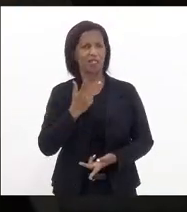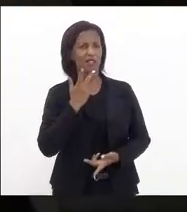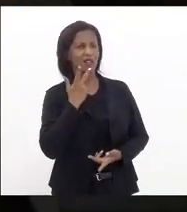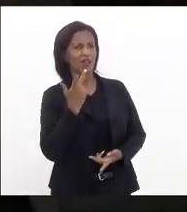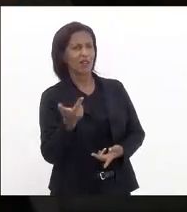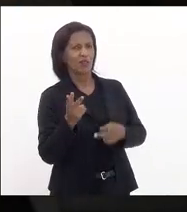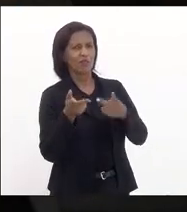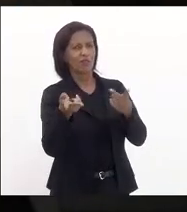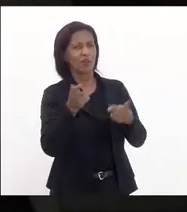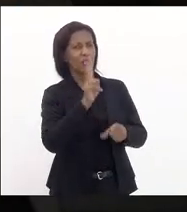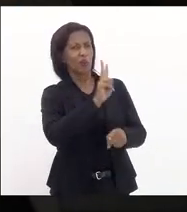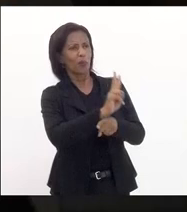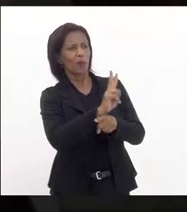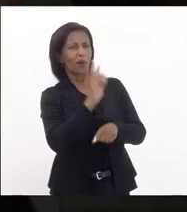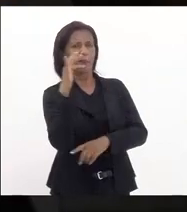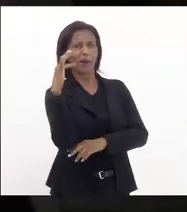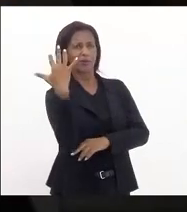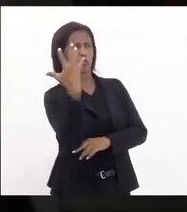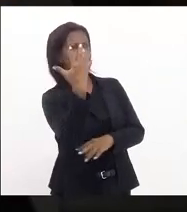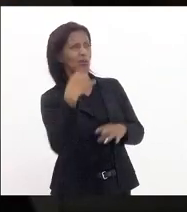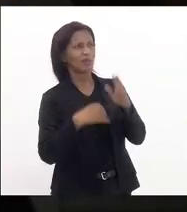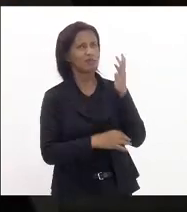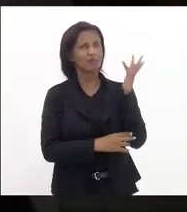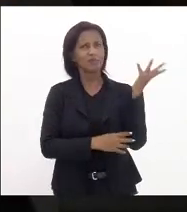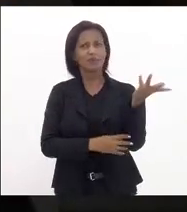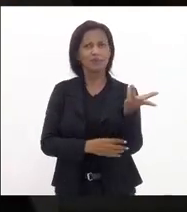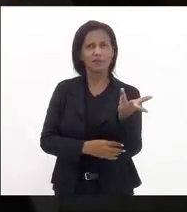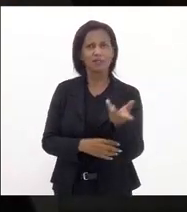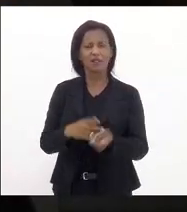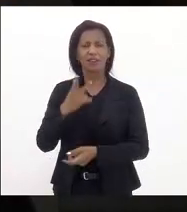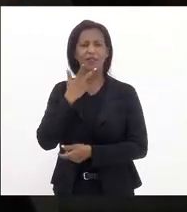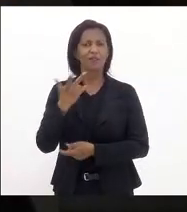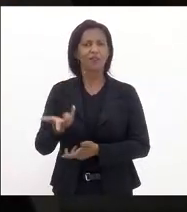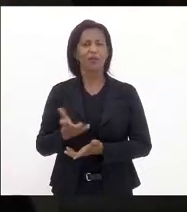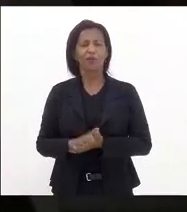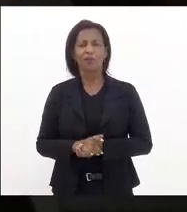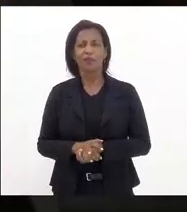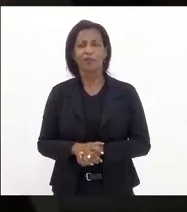a preservação da Amazônia sobre